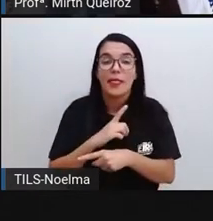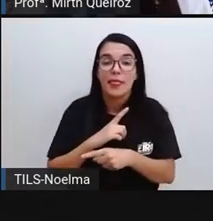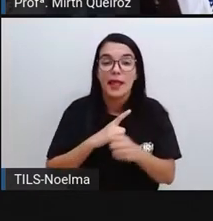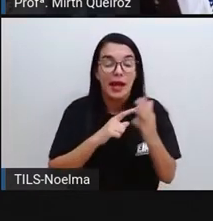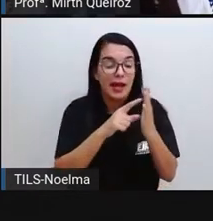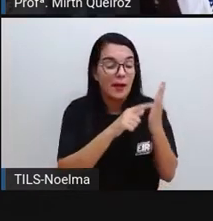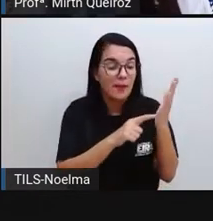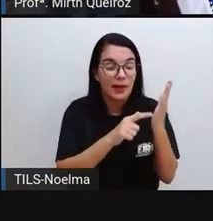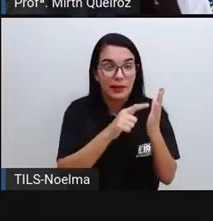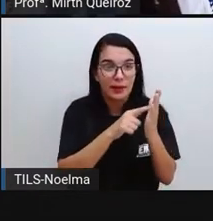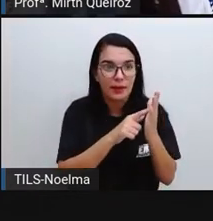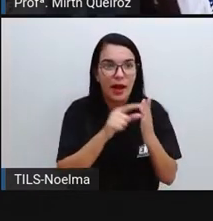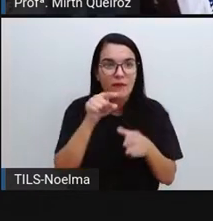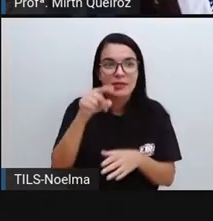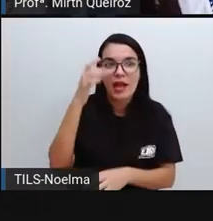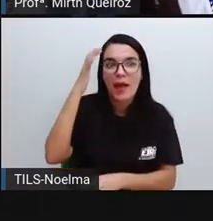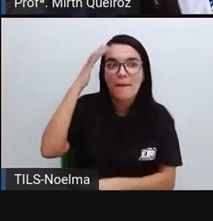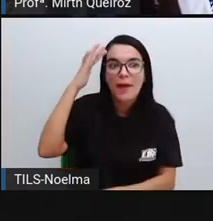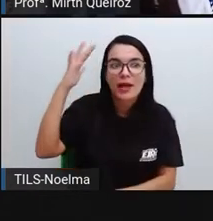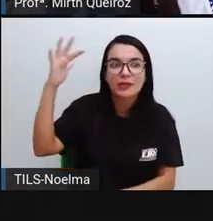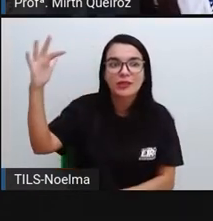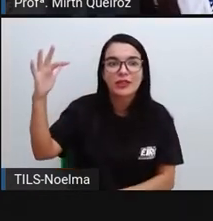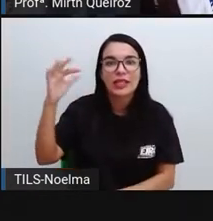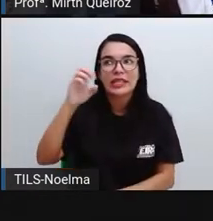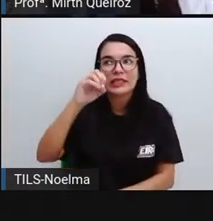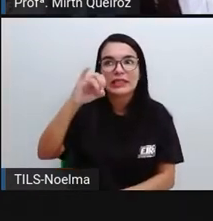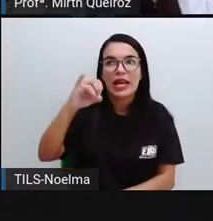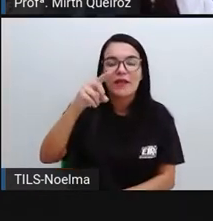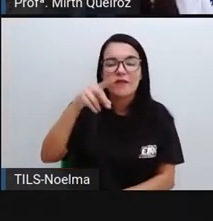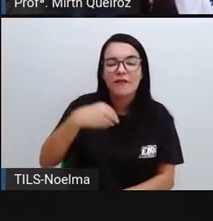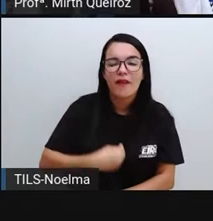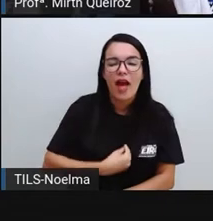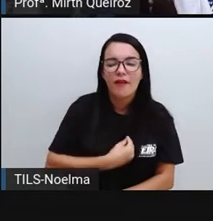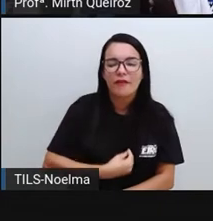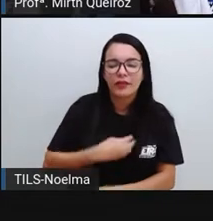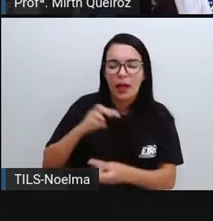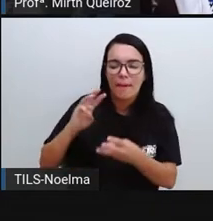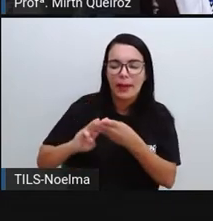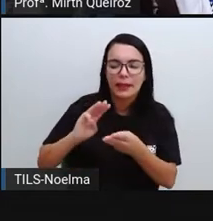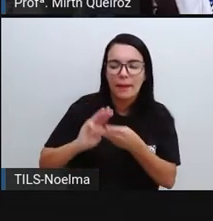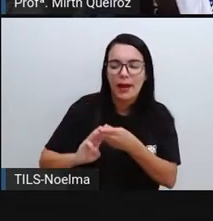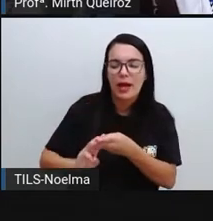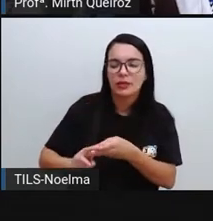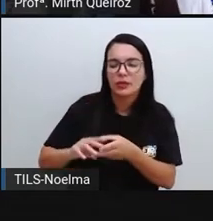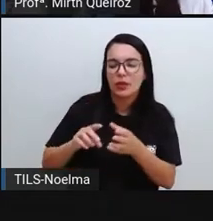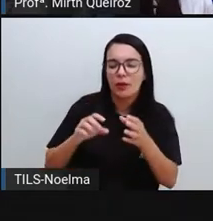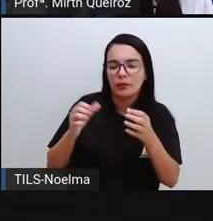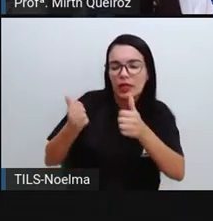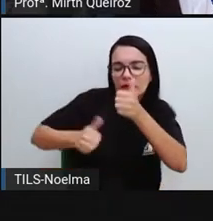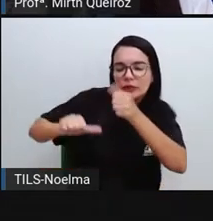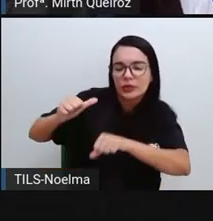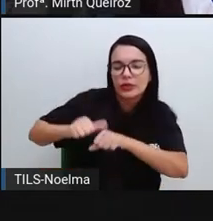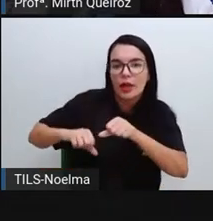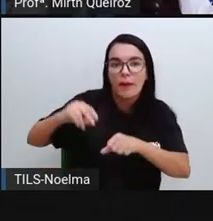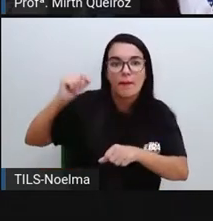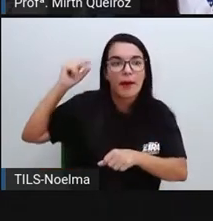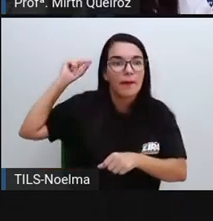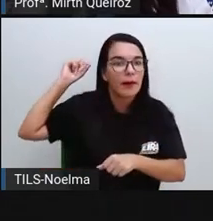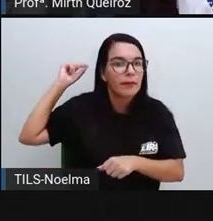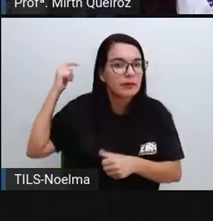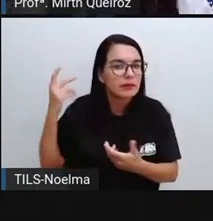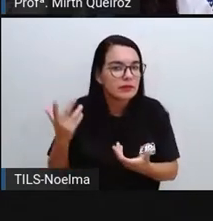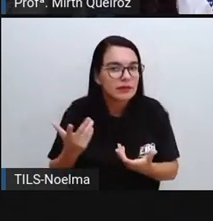Imagina como seria a vida dos matemáticos e engenheiros sem o dispositivo. Porque com a calculadora é muito